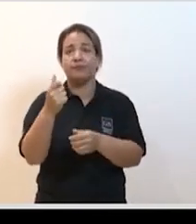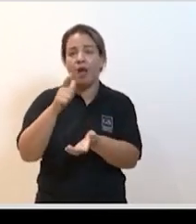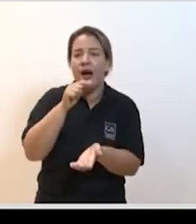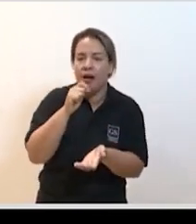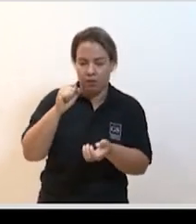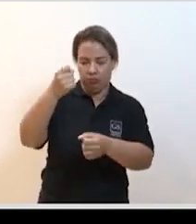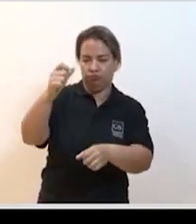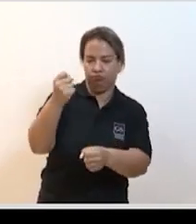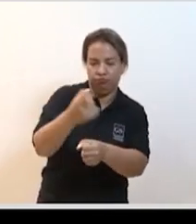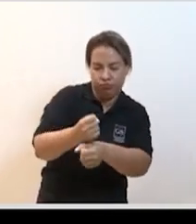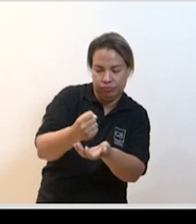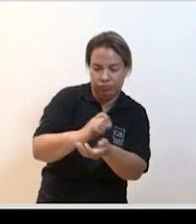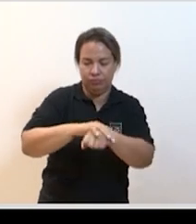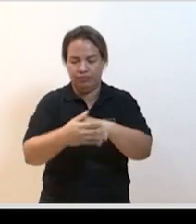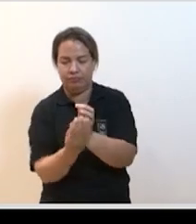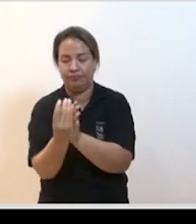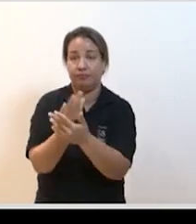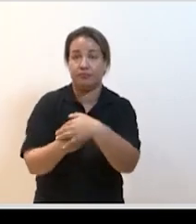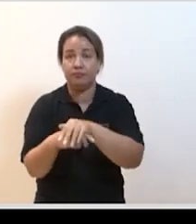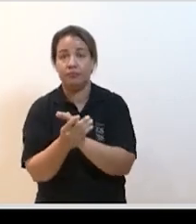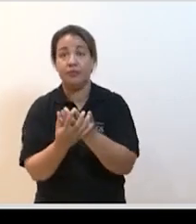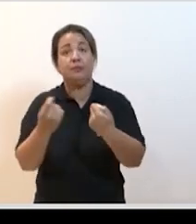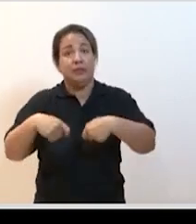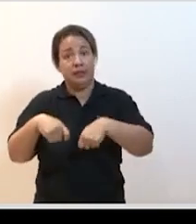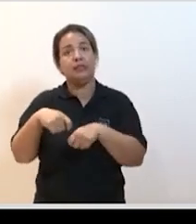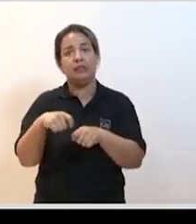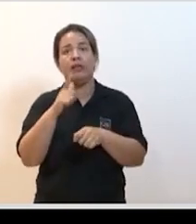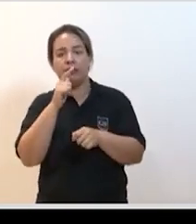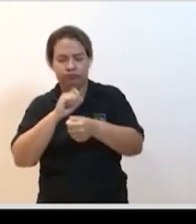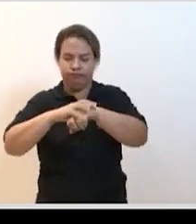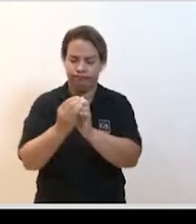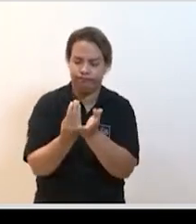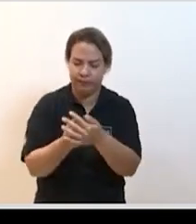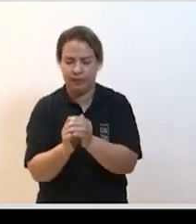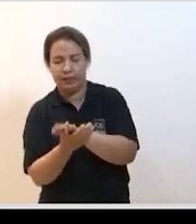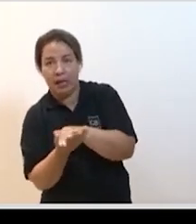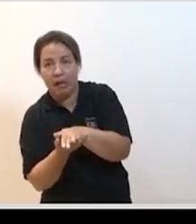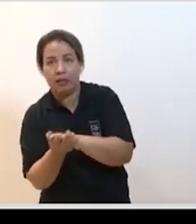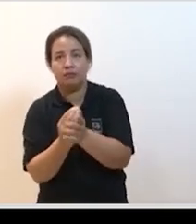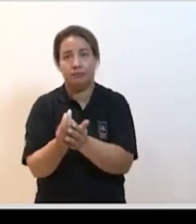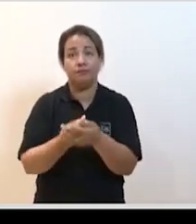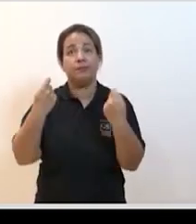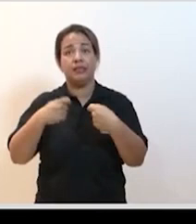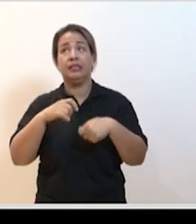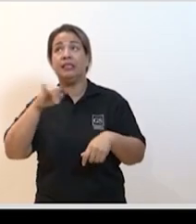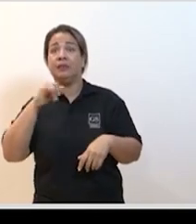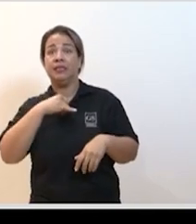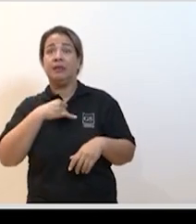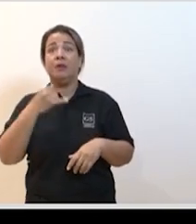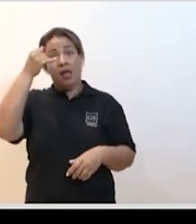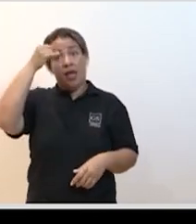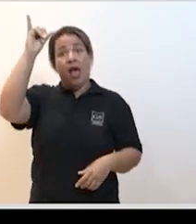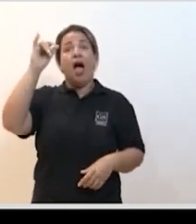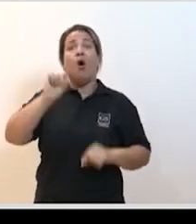apertar a mão vai botar a mão numa maçaneta e vai levar essa mão ao olho por exemplo então isso não vai ter um impacto significativo a discussão a grande discussão